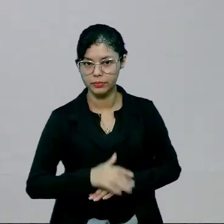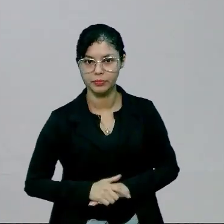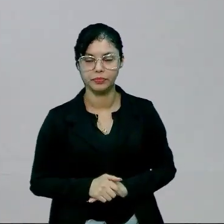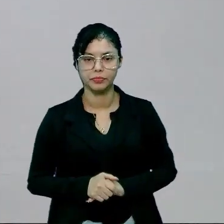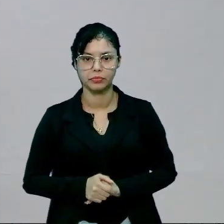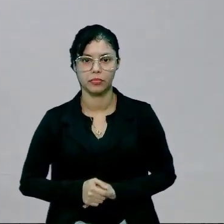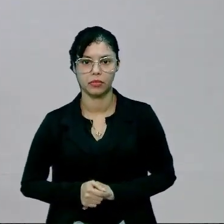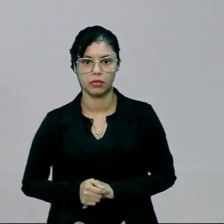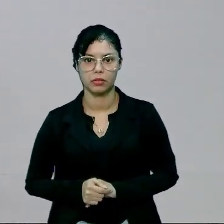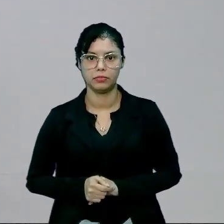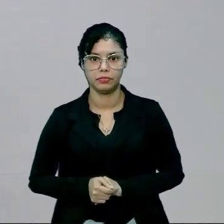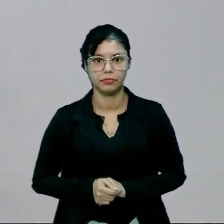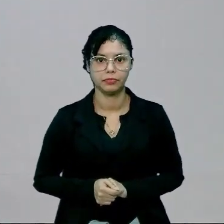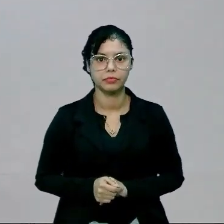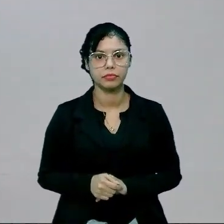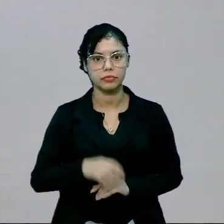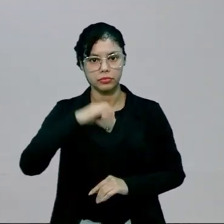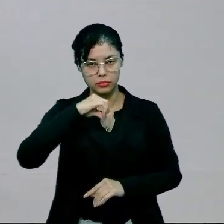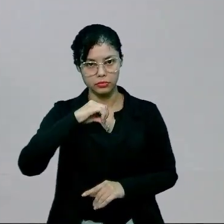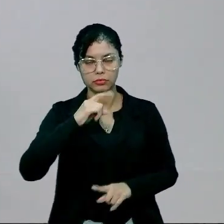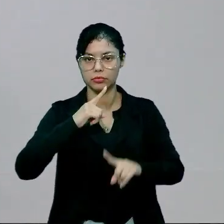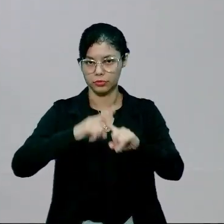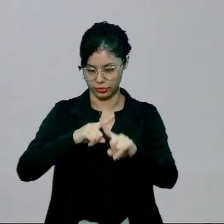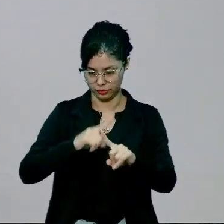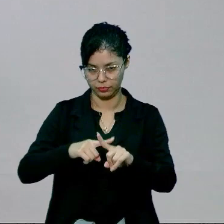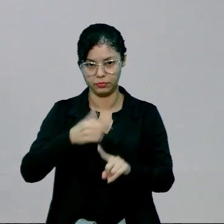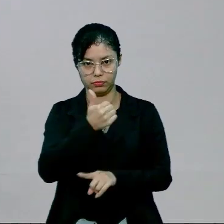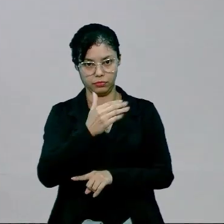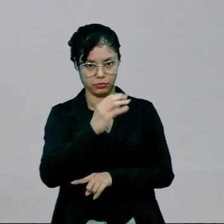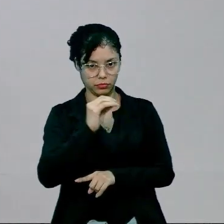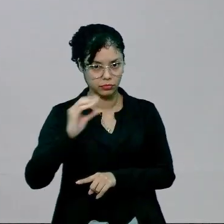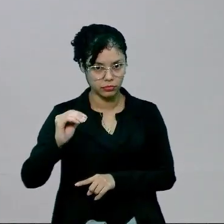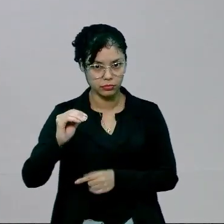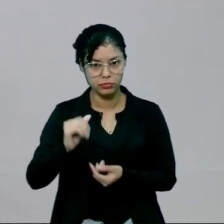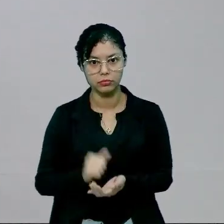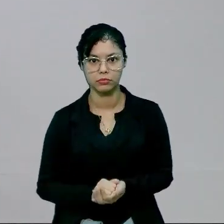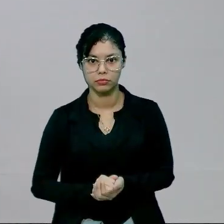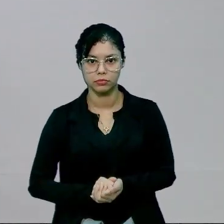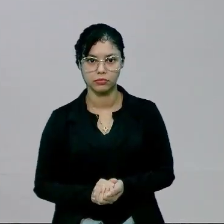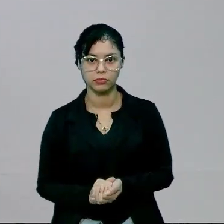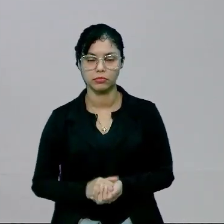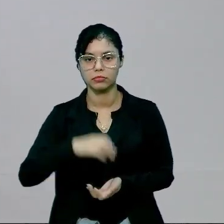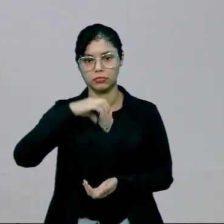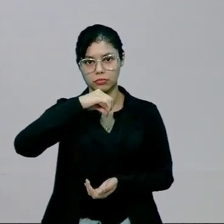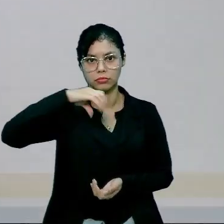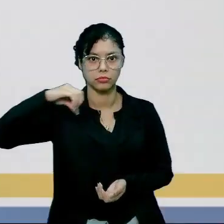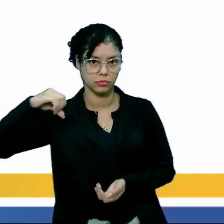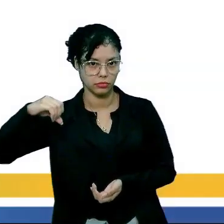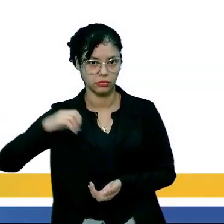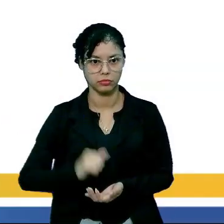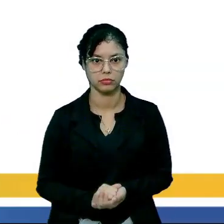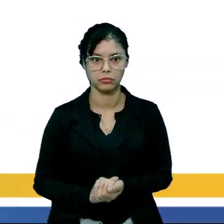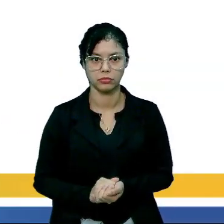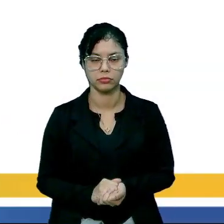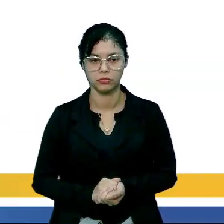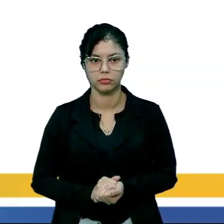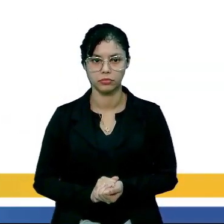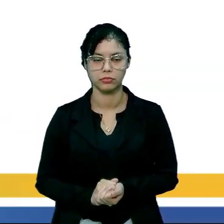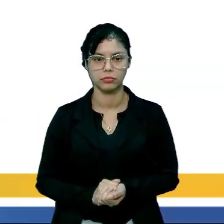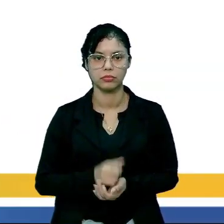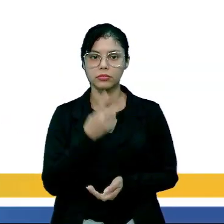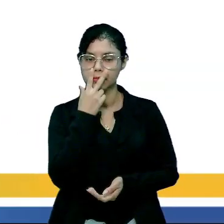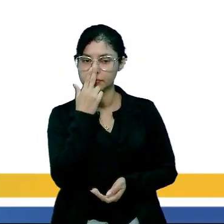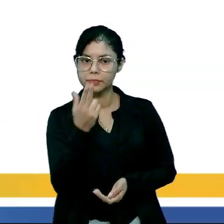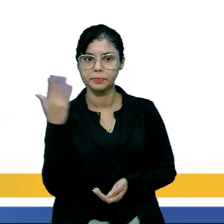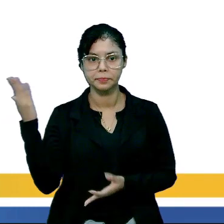Aí vai sobrar 9, né? Vezes 100, que vai dar 900, que é o que